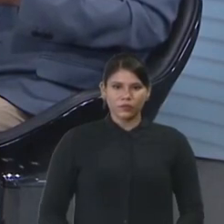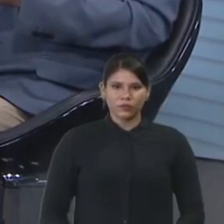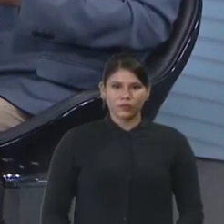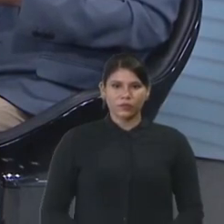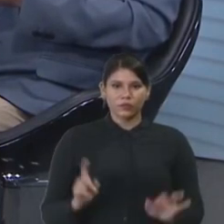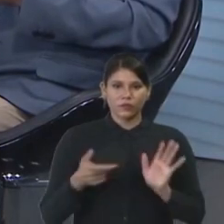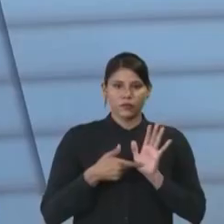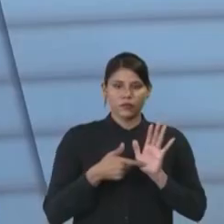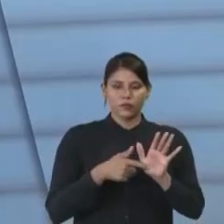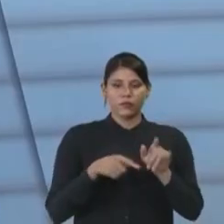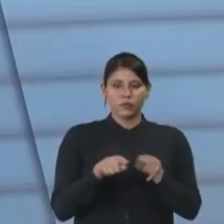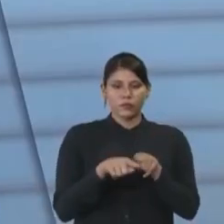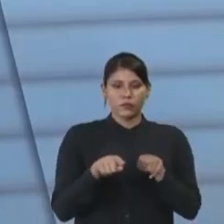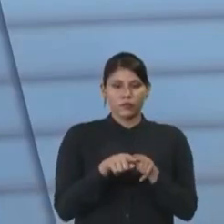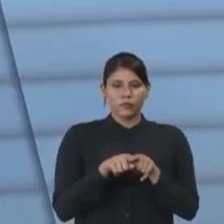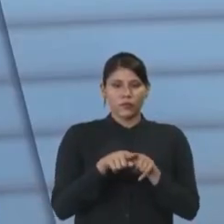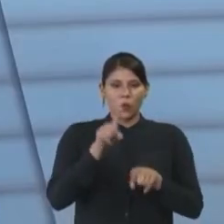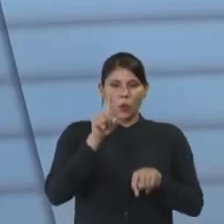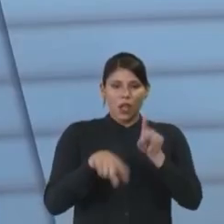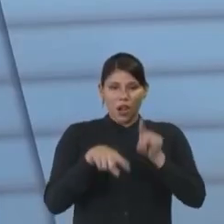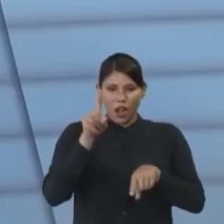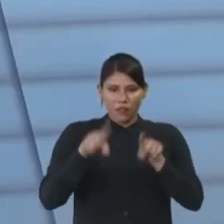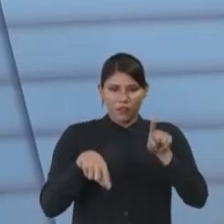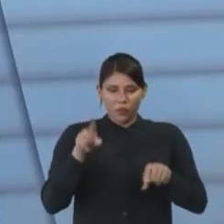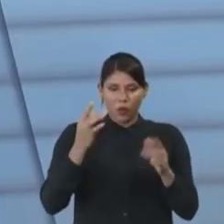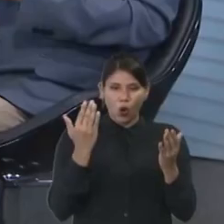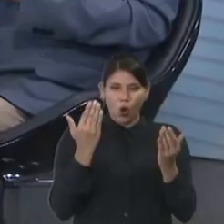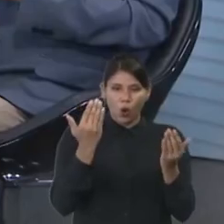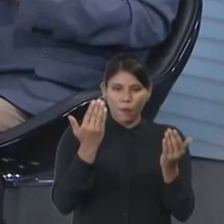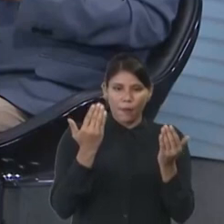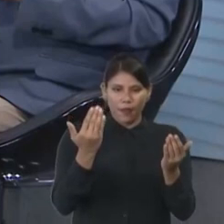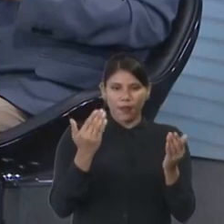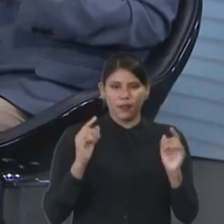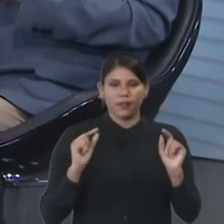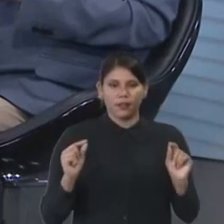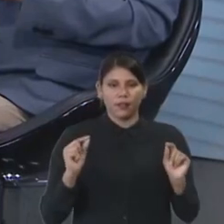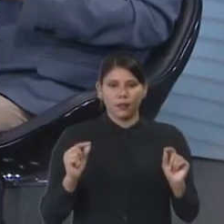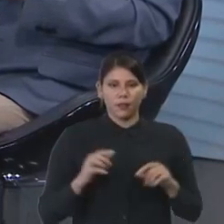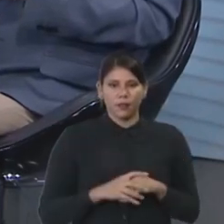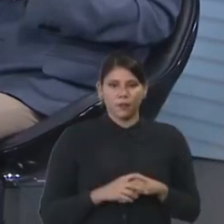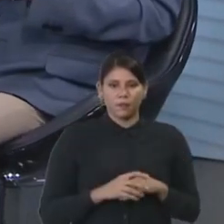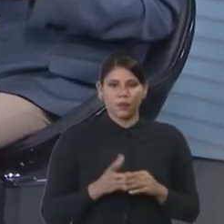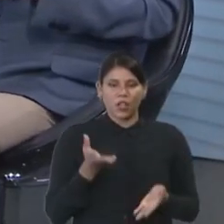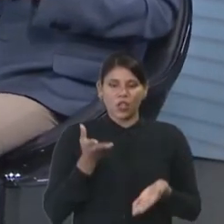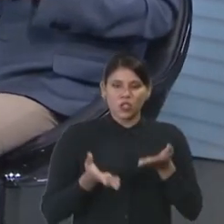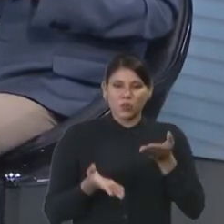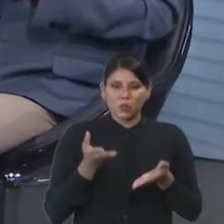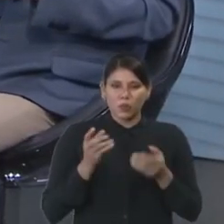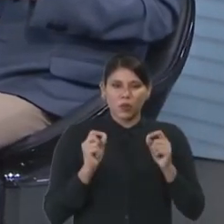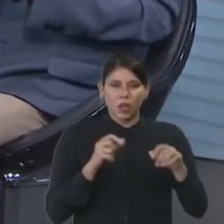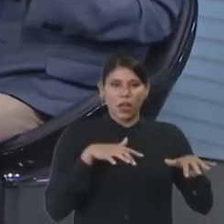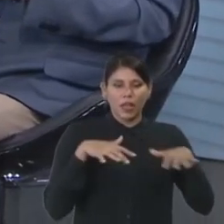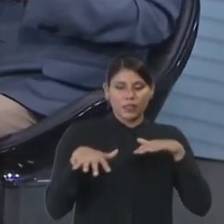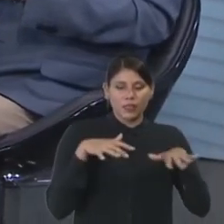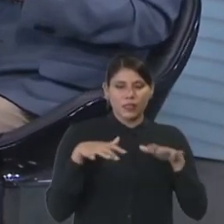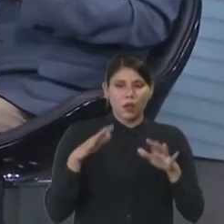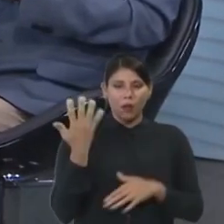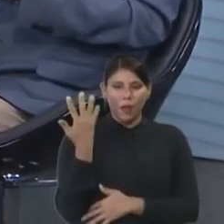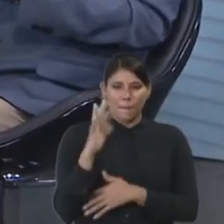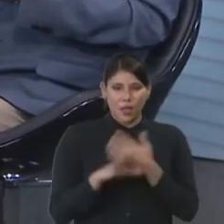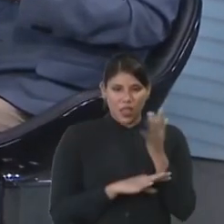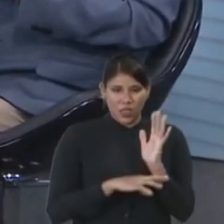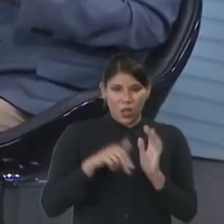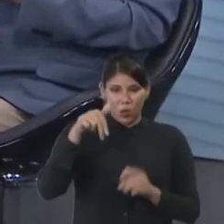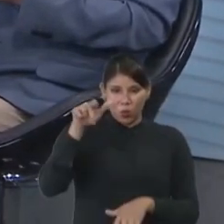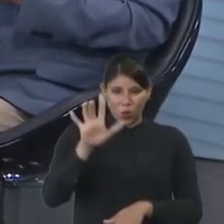gráfico em que faz um comparativo de desproporção entre ações ambientais no Nordeste,